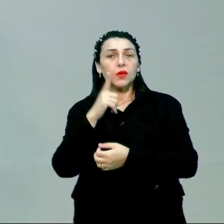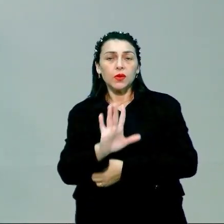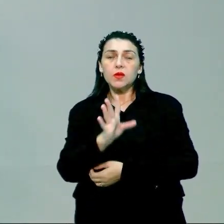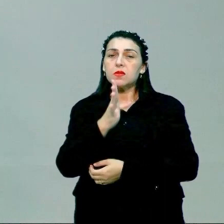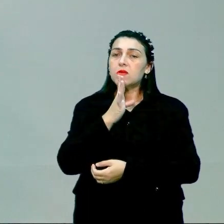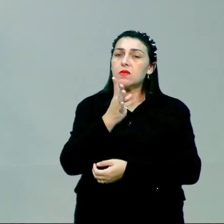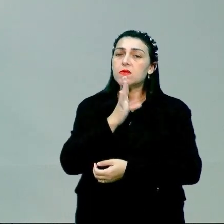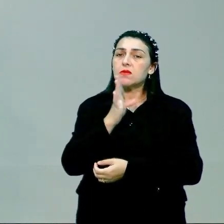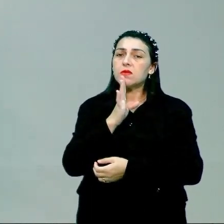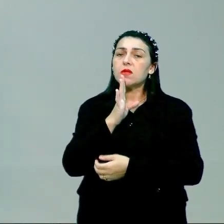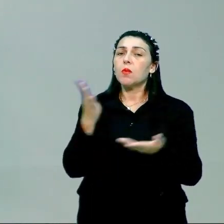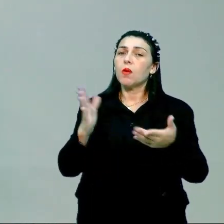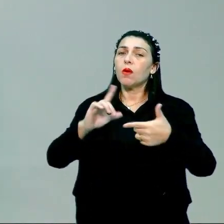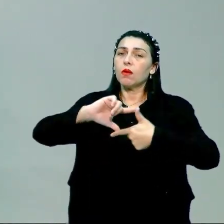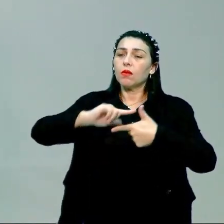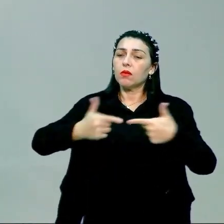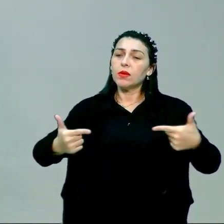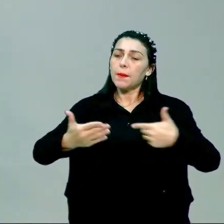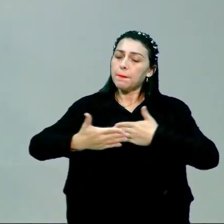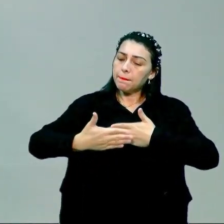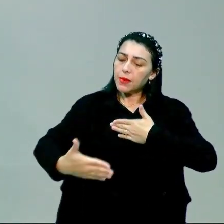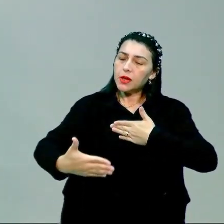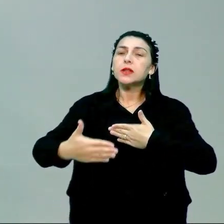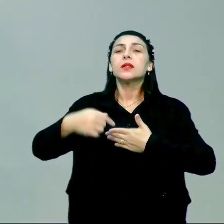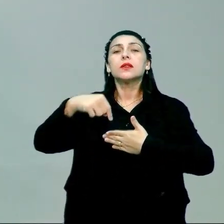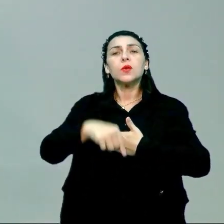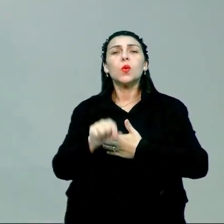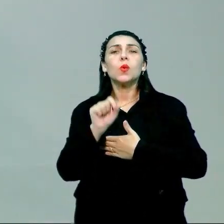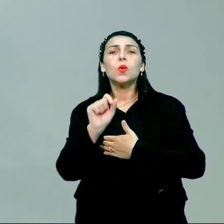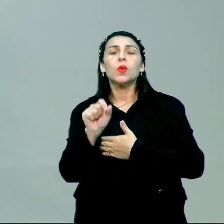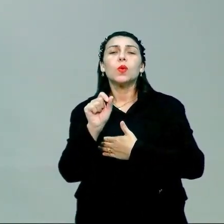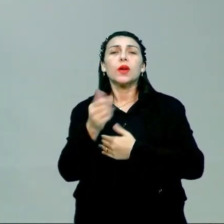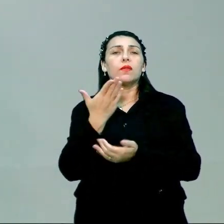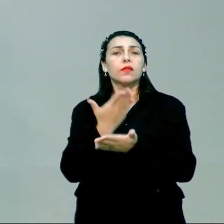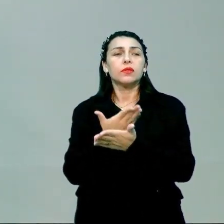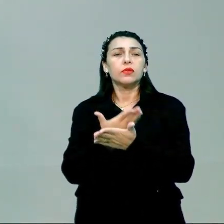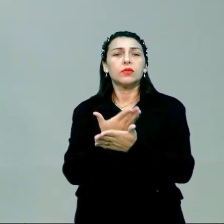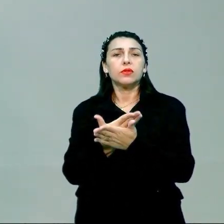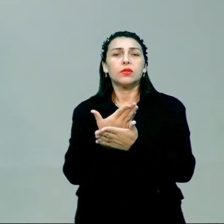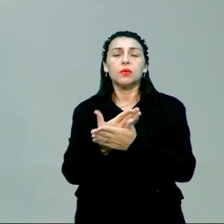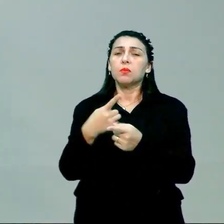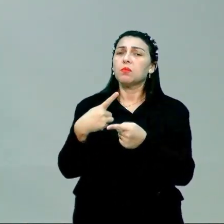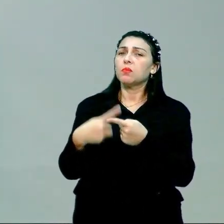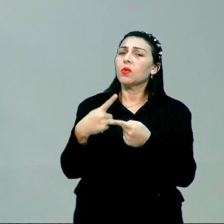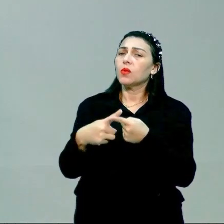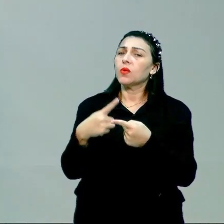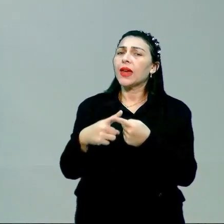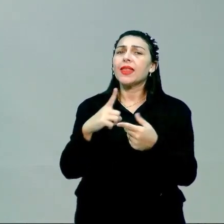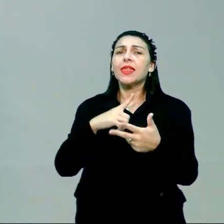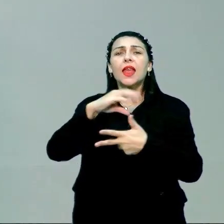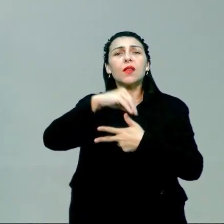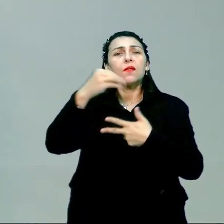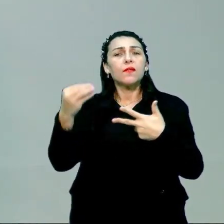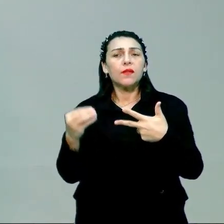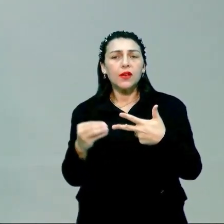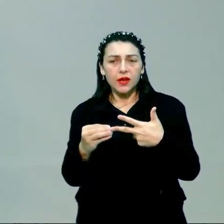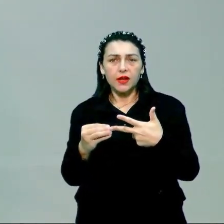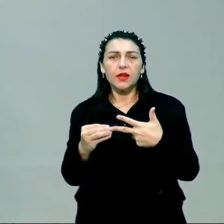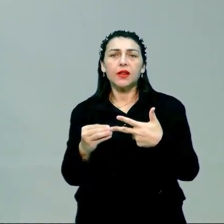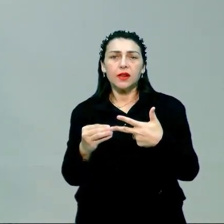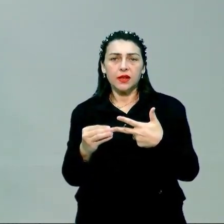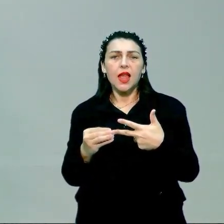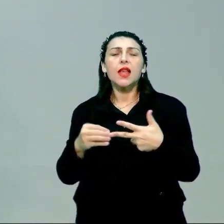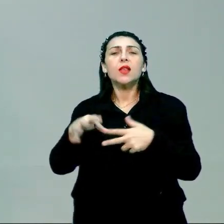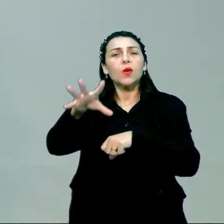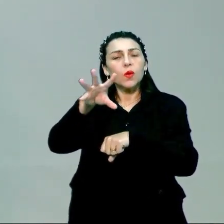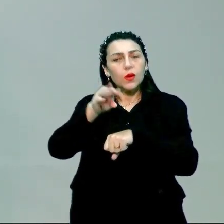na modernidade. E é a partir daqui, por que nós estamos estudando? Por que cai no vestibular? Esse